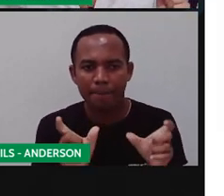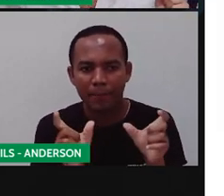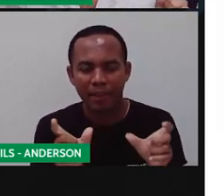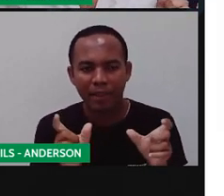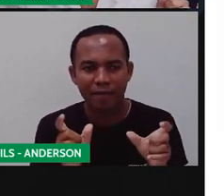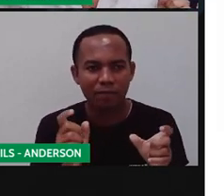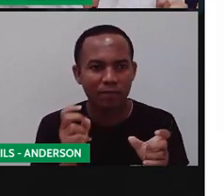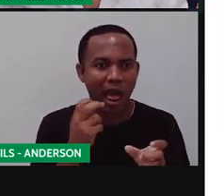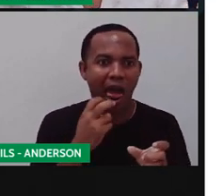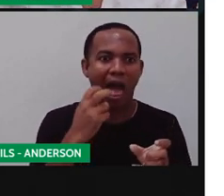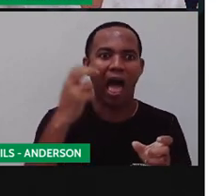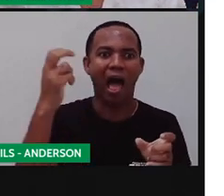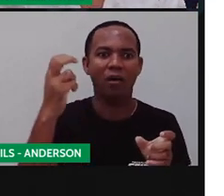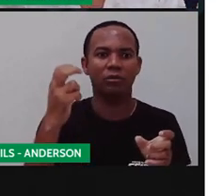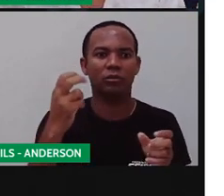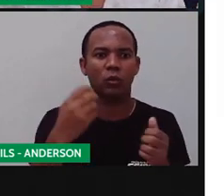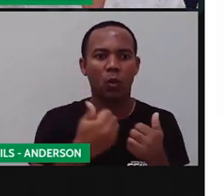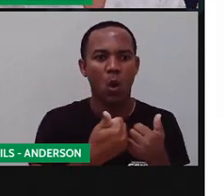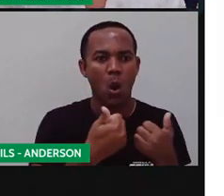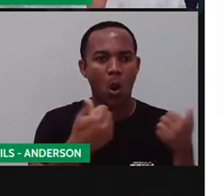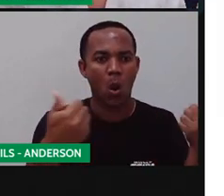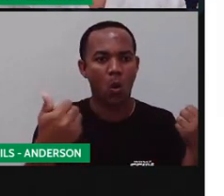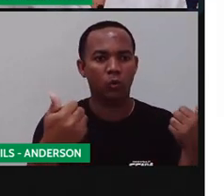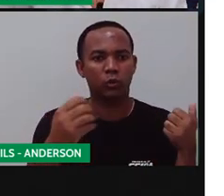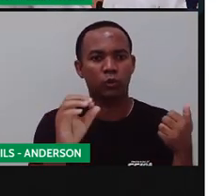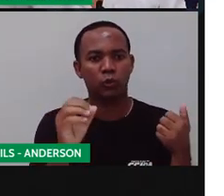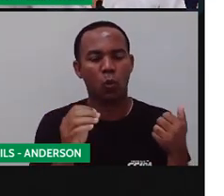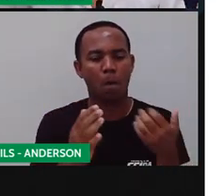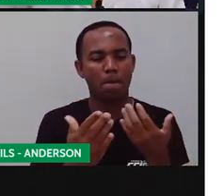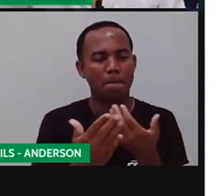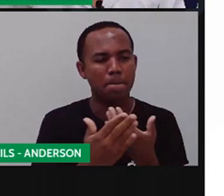tá perto. Se falar baixo, tá o quê?